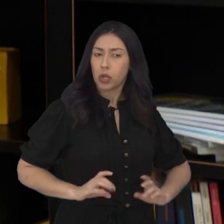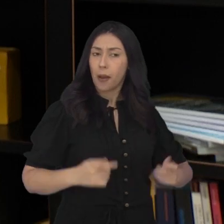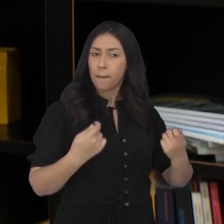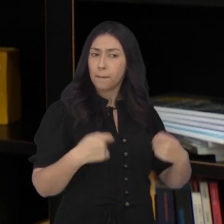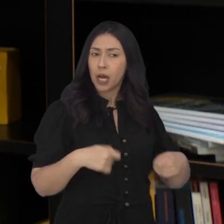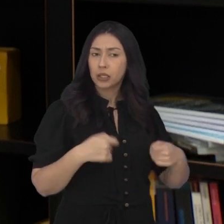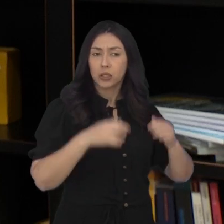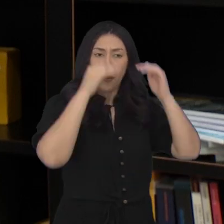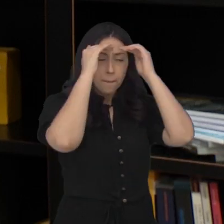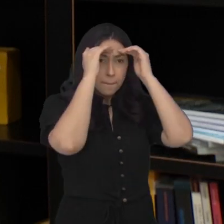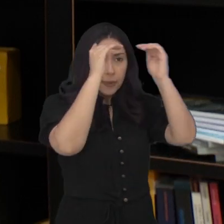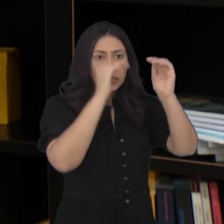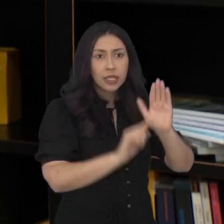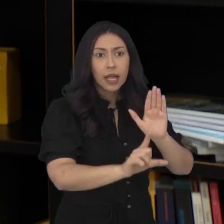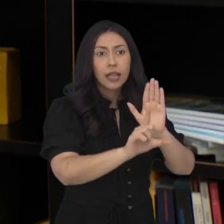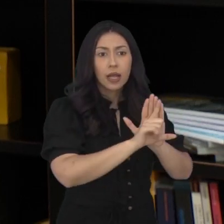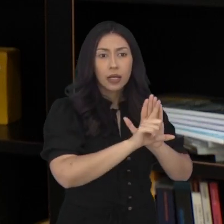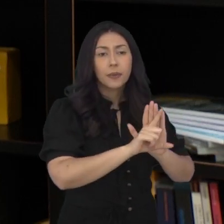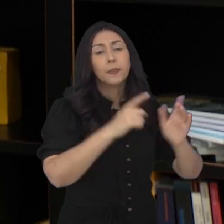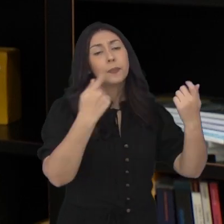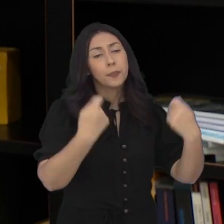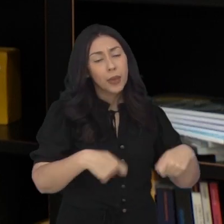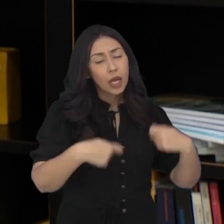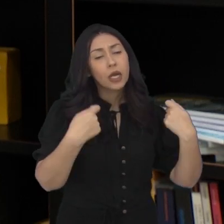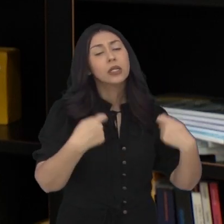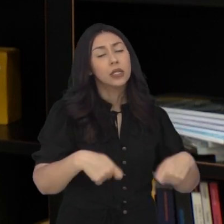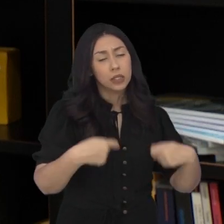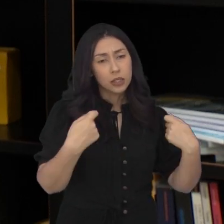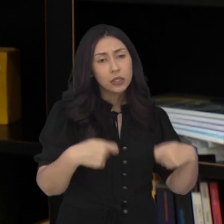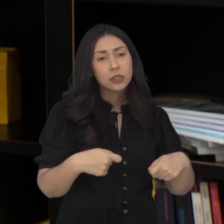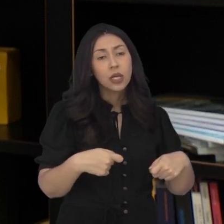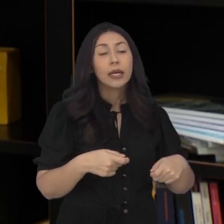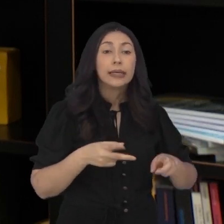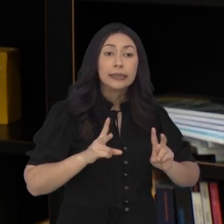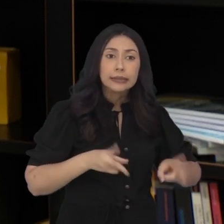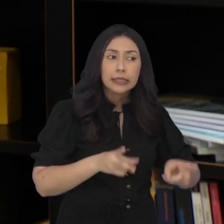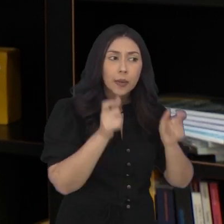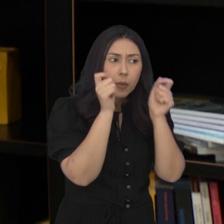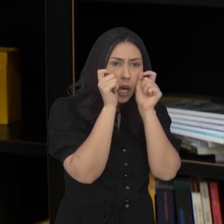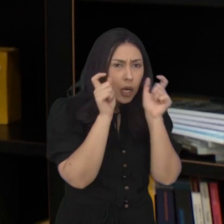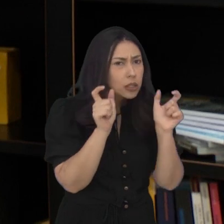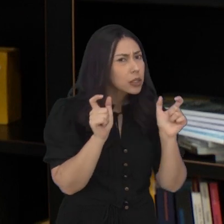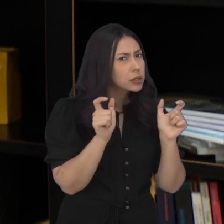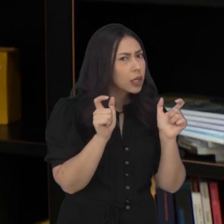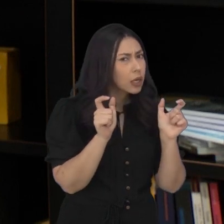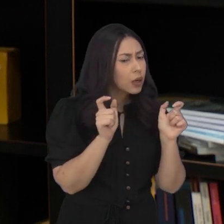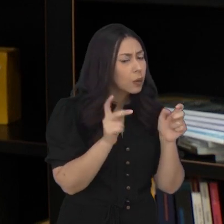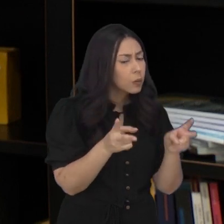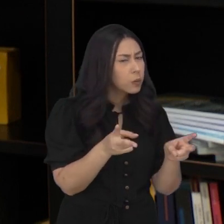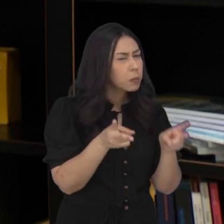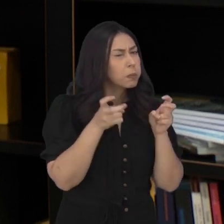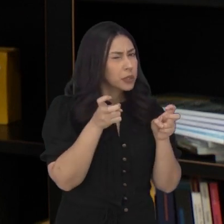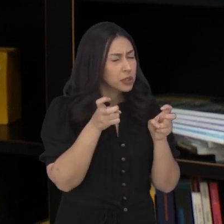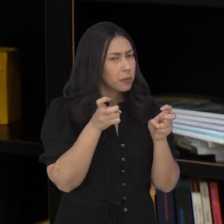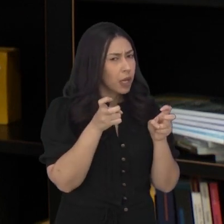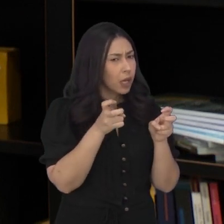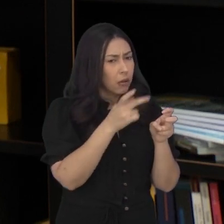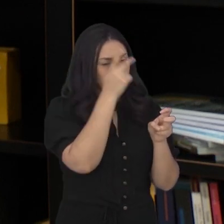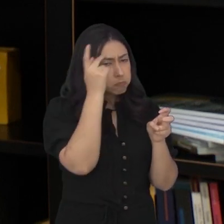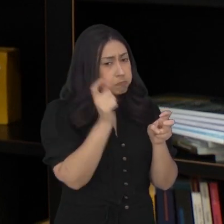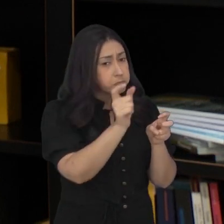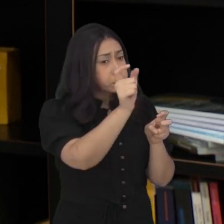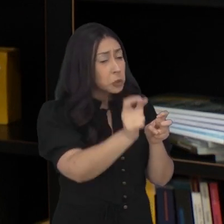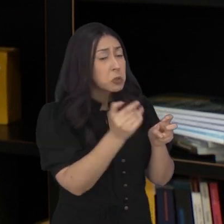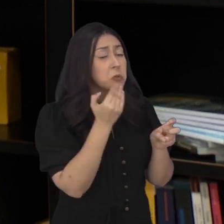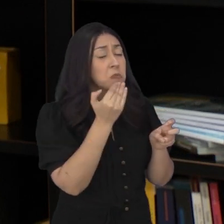dele deve se pautar sempre pelaquilo que a lei exige, então ele precisa, muitas vezes, se precaver para verificar se dentro do pleito,